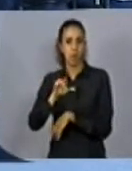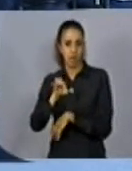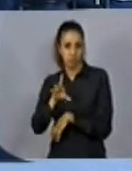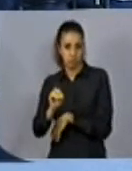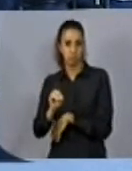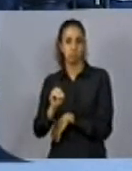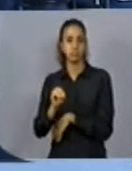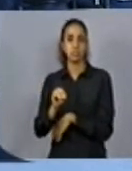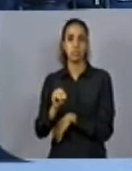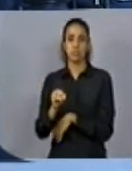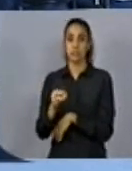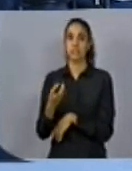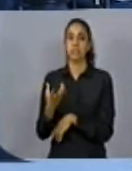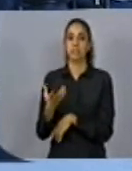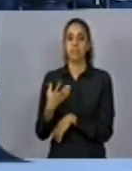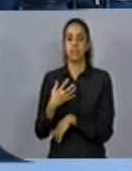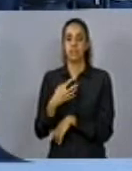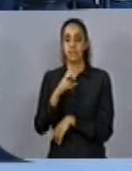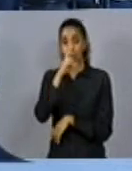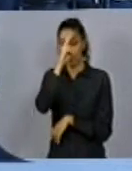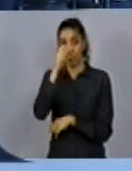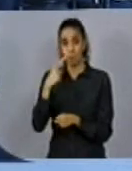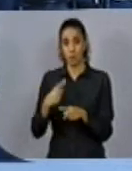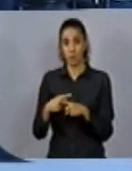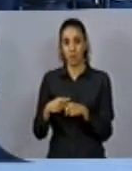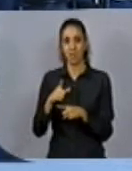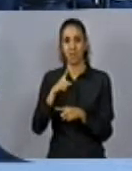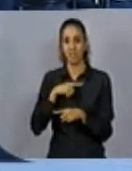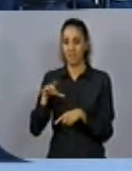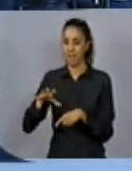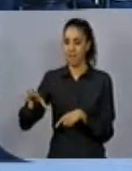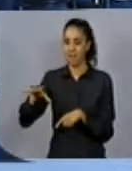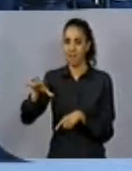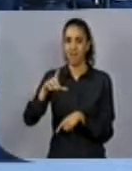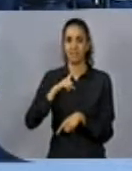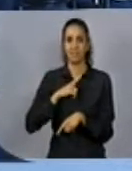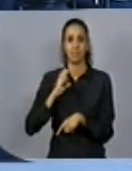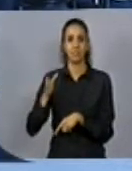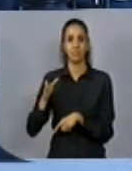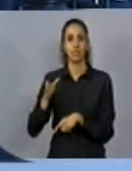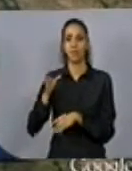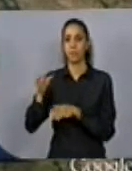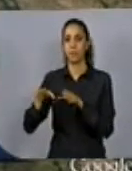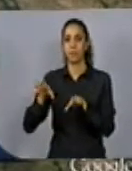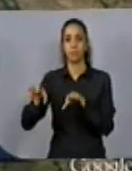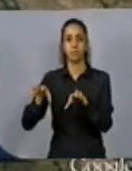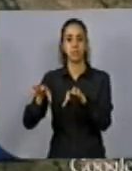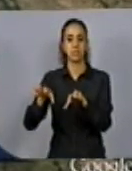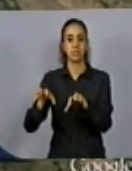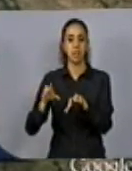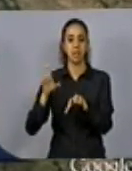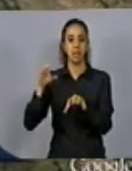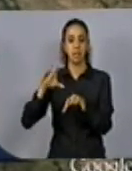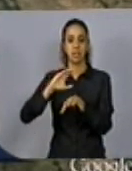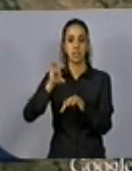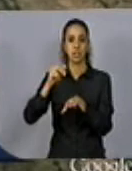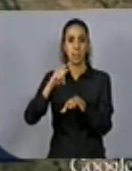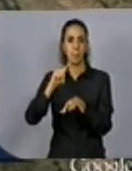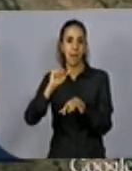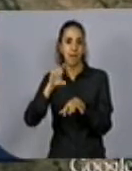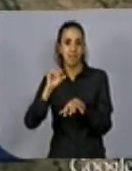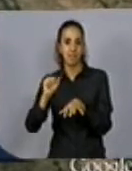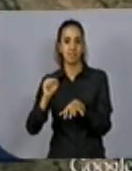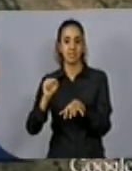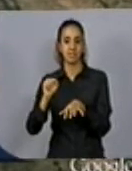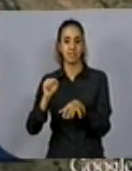existe uma ocupação das áreas dessas bordas, desses chapadões, até o